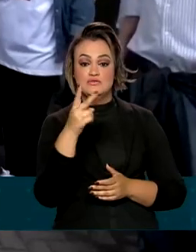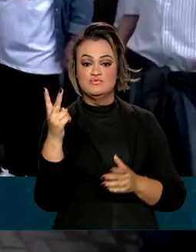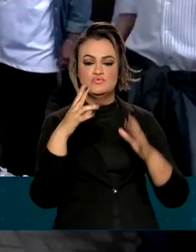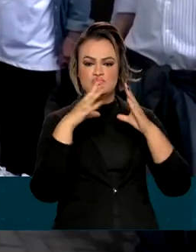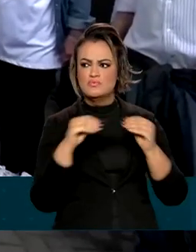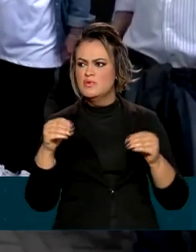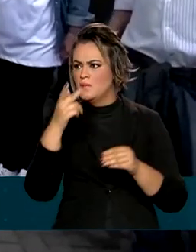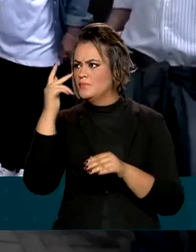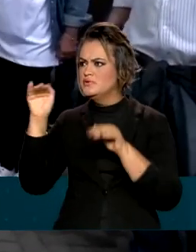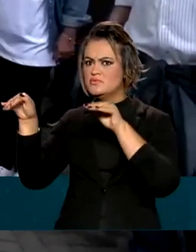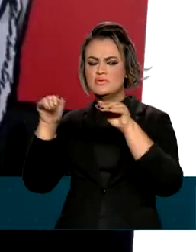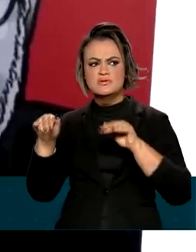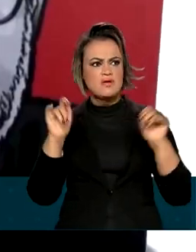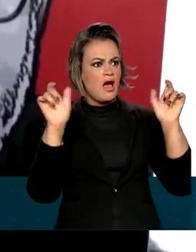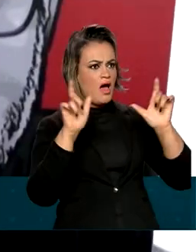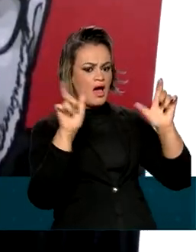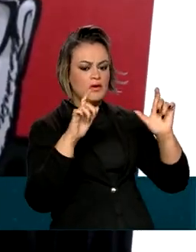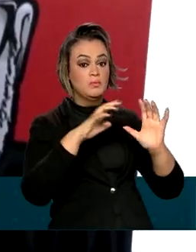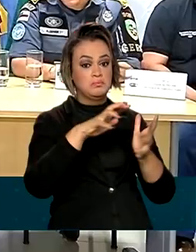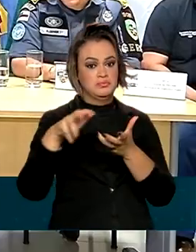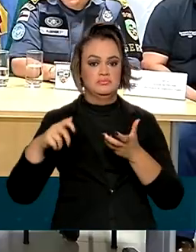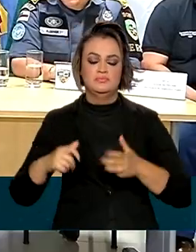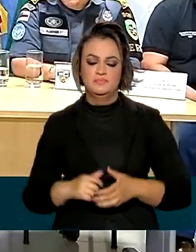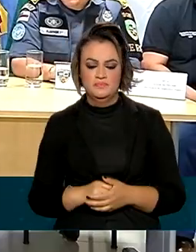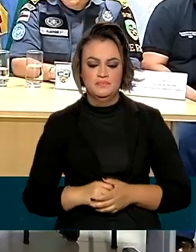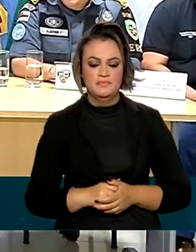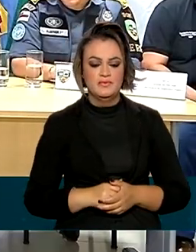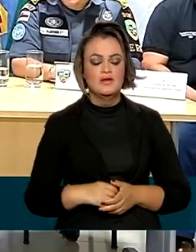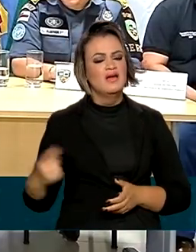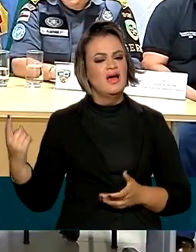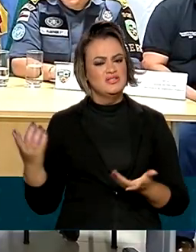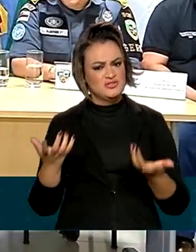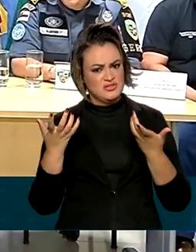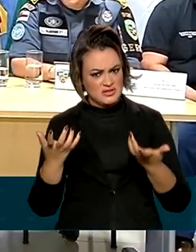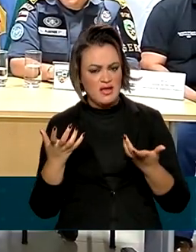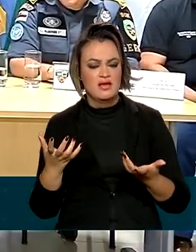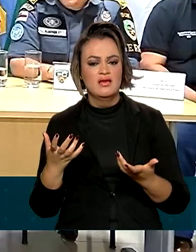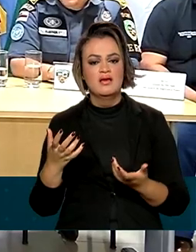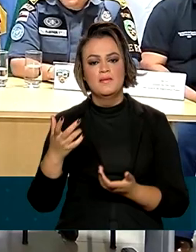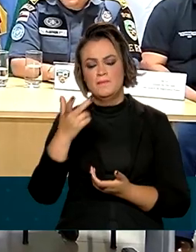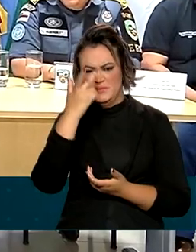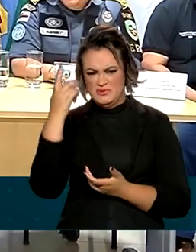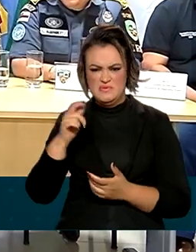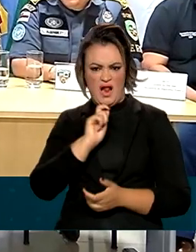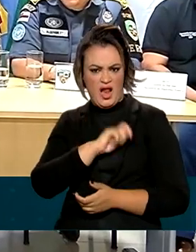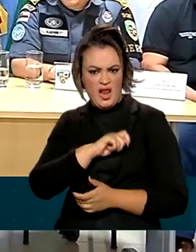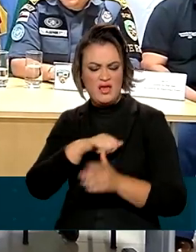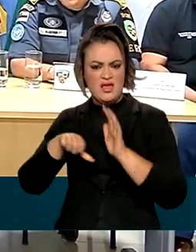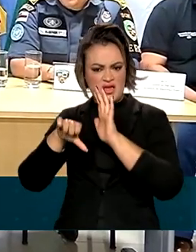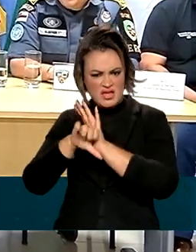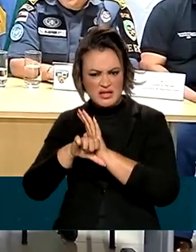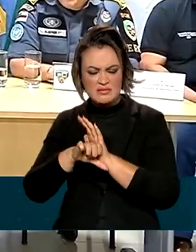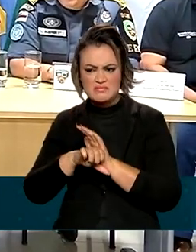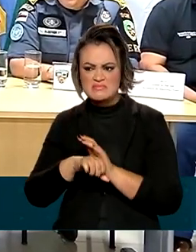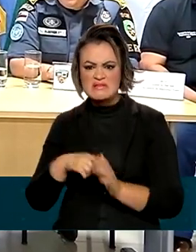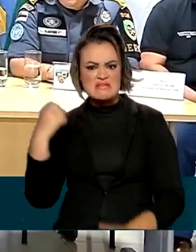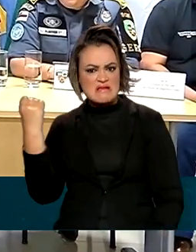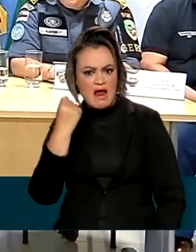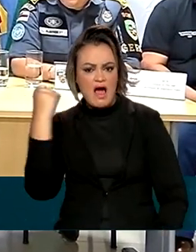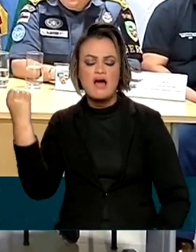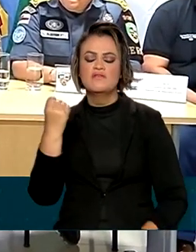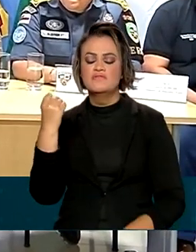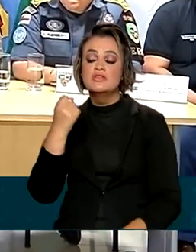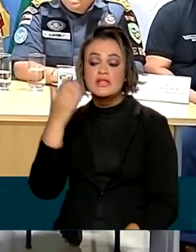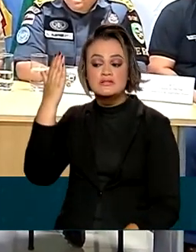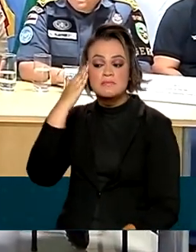dois gerou comoção em várias partes do mundo. A gente quer realmente que as pessoas que praticaram esse crime de forma bárbara sejam